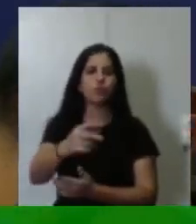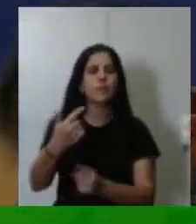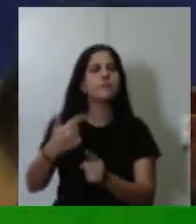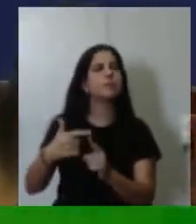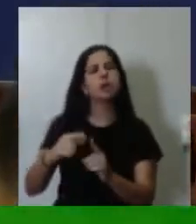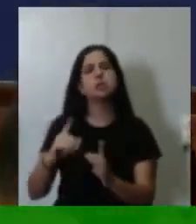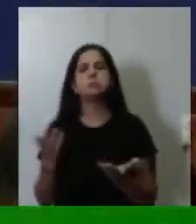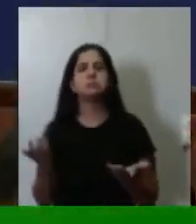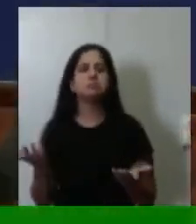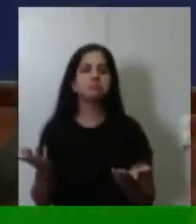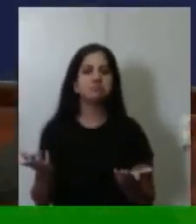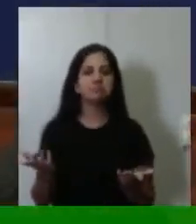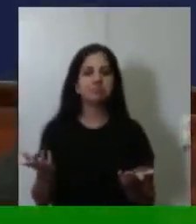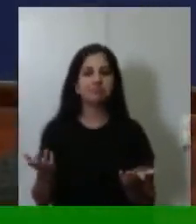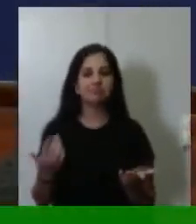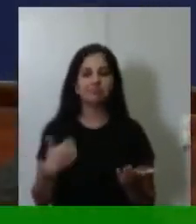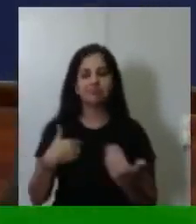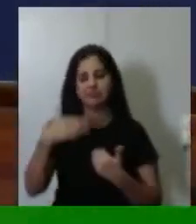Aplausos. Aplausos. Aplausos.